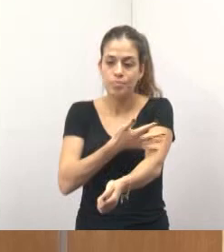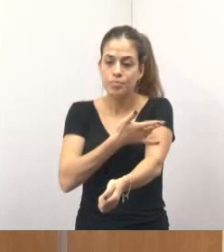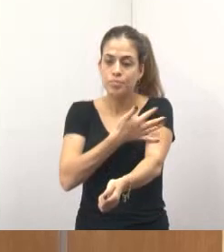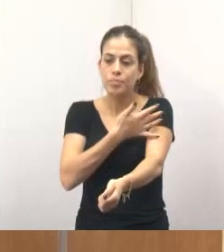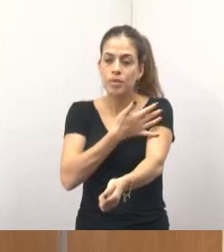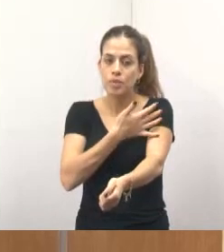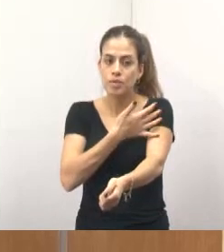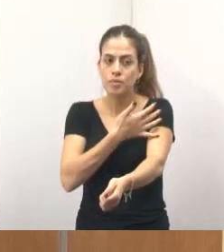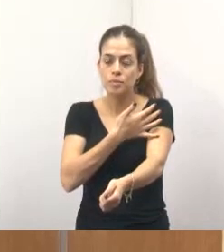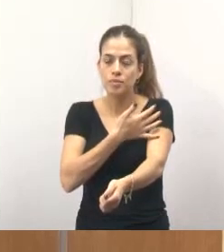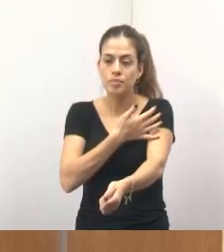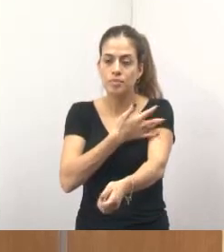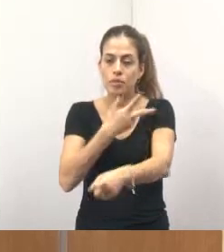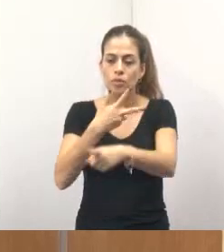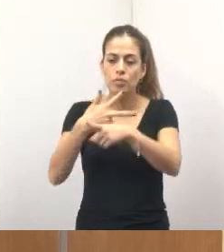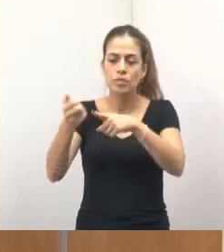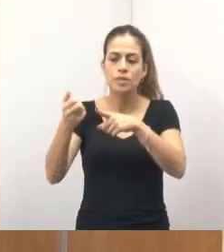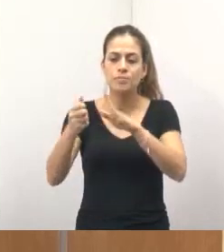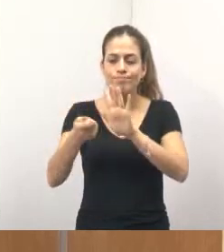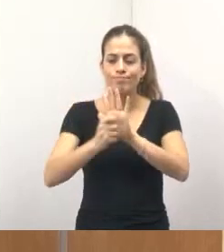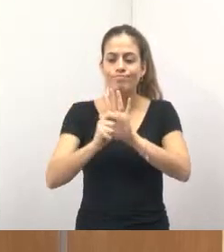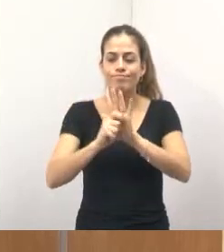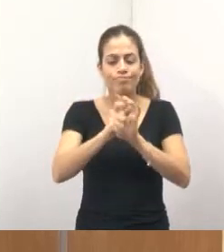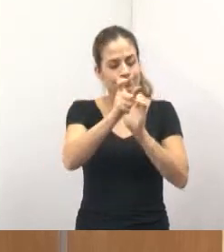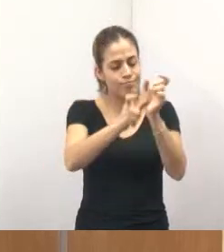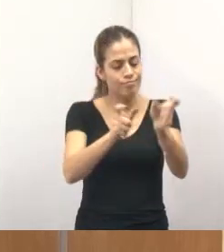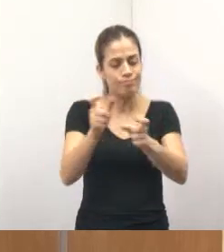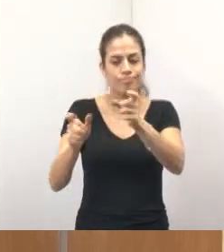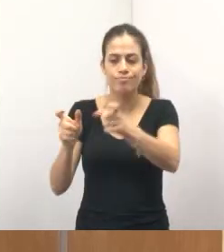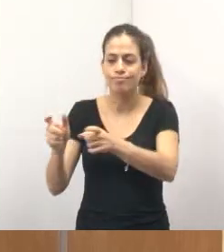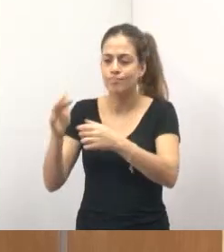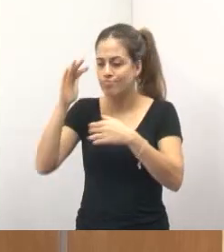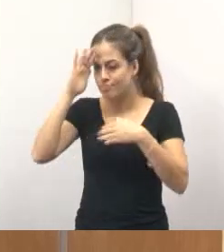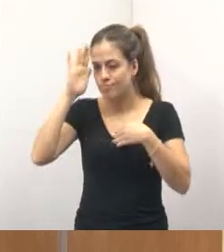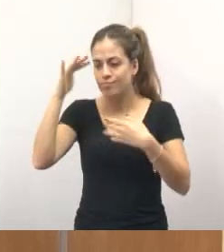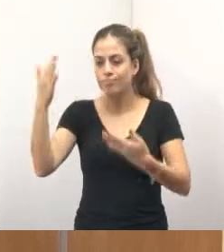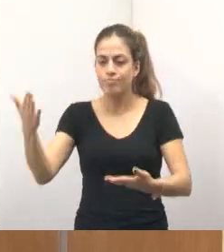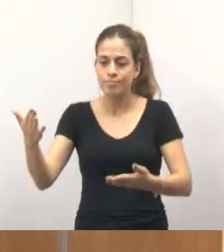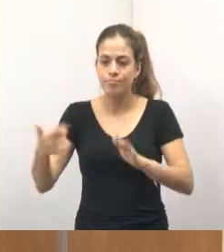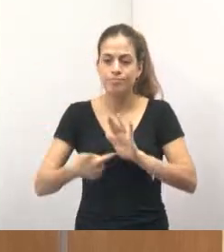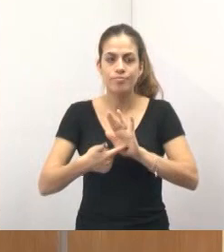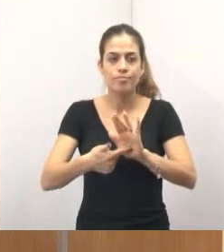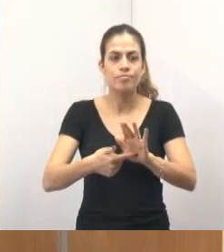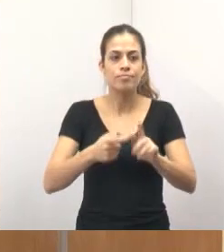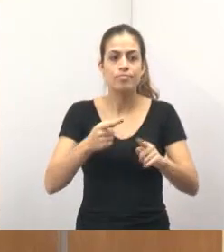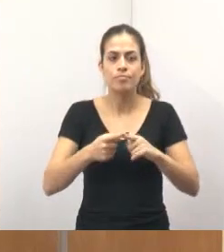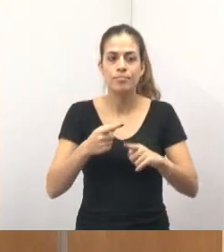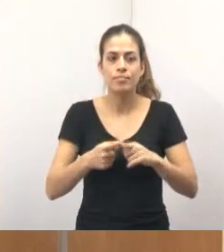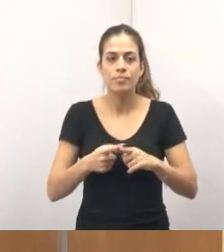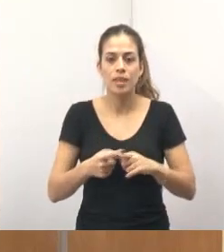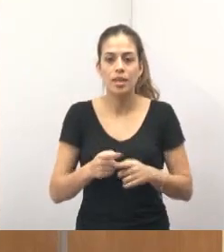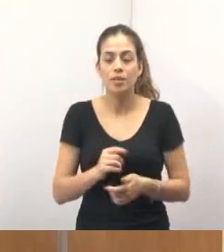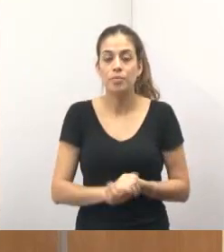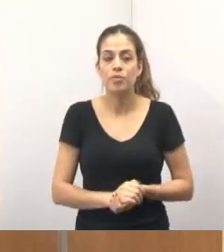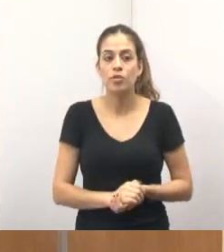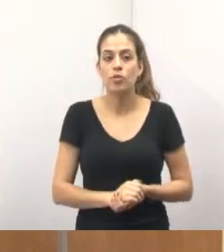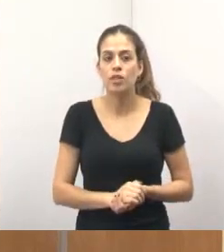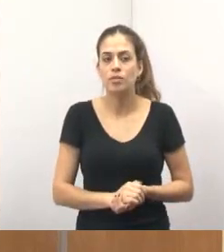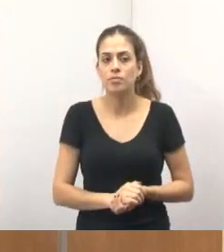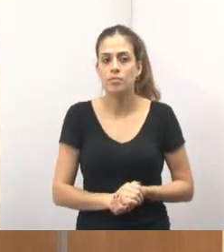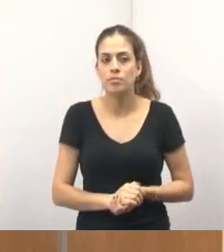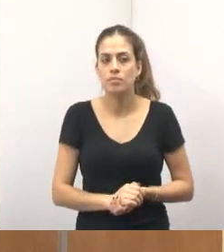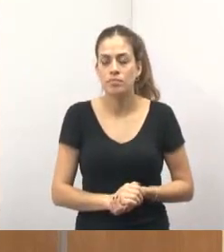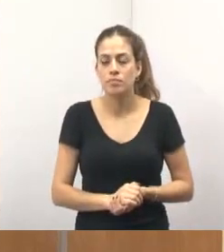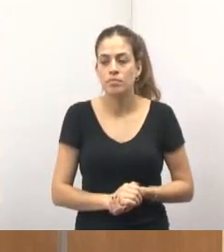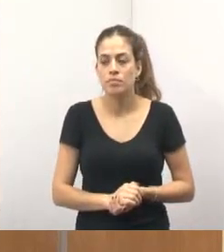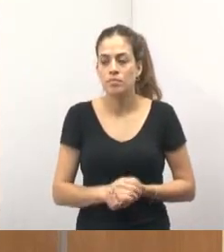questão dos vencedores de drogas. E foi mencionado que, por que fazer isso, né? Todos nós